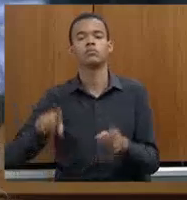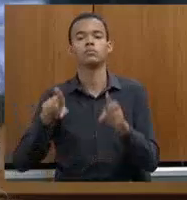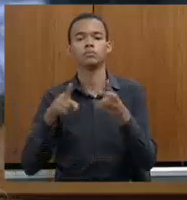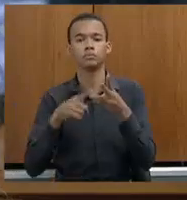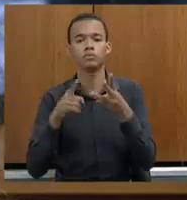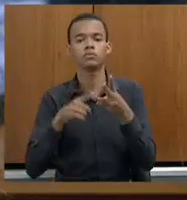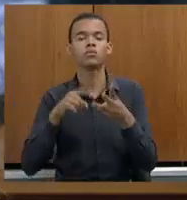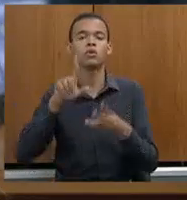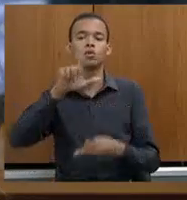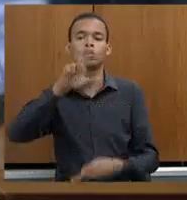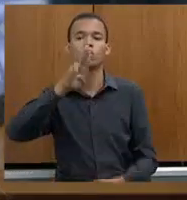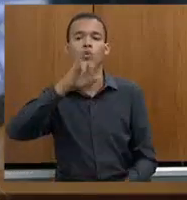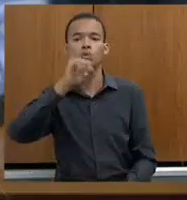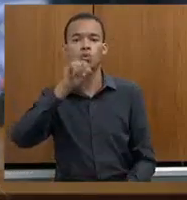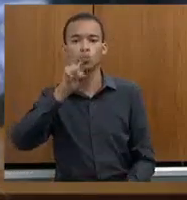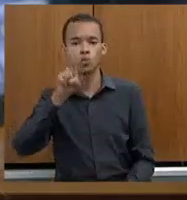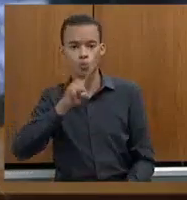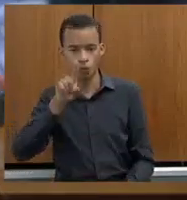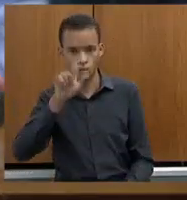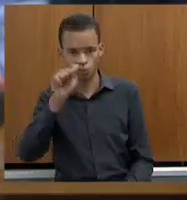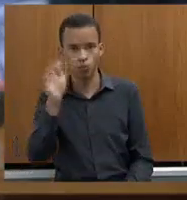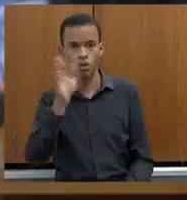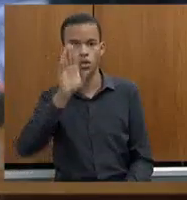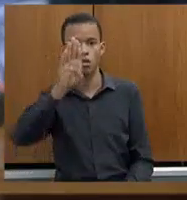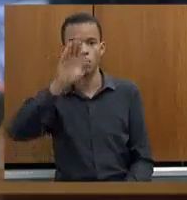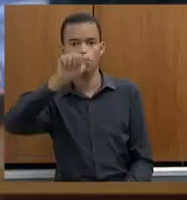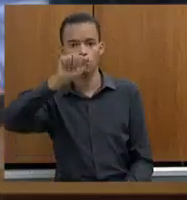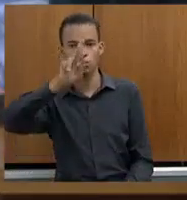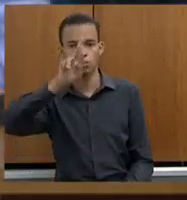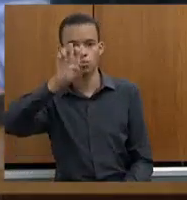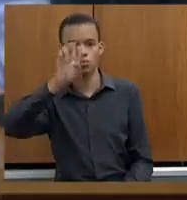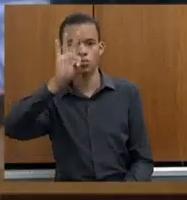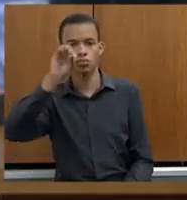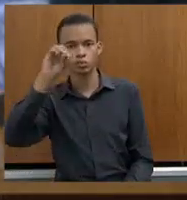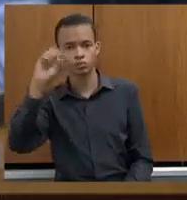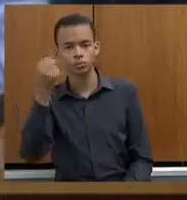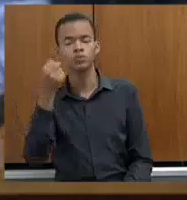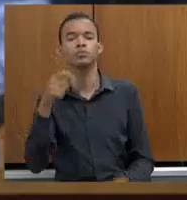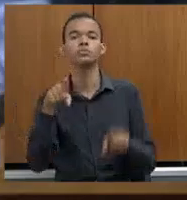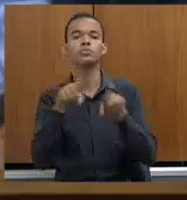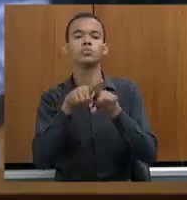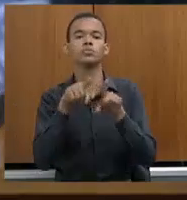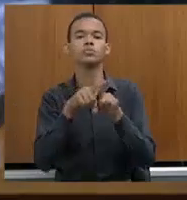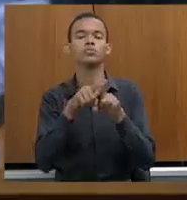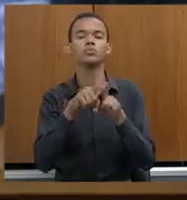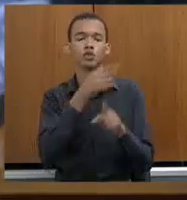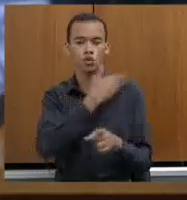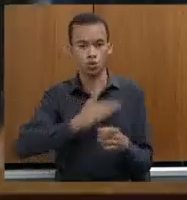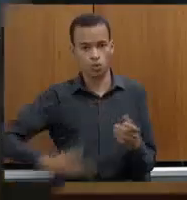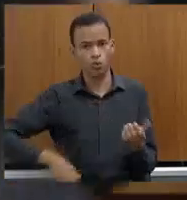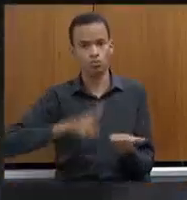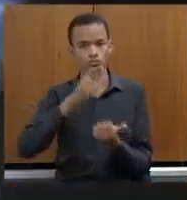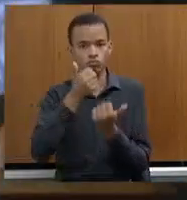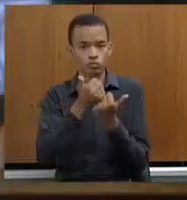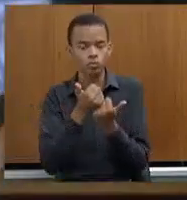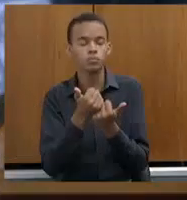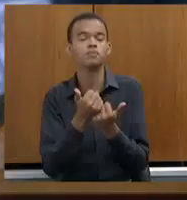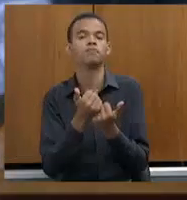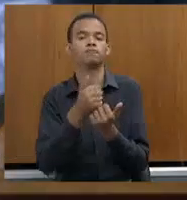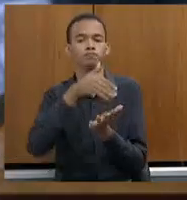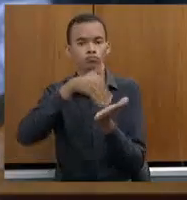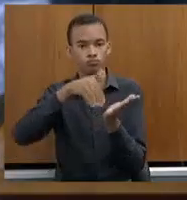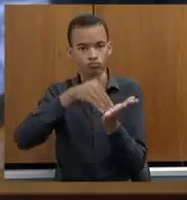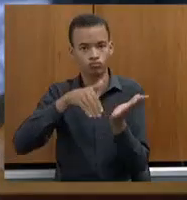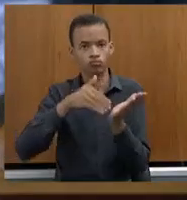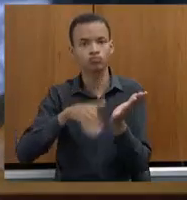a Luísa Barreto, já estive com o nosso vice-governador, agora então secretário executivo,